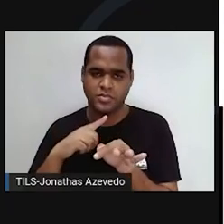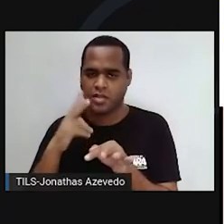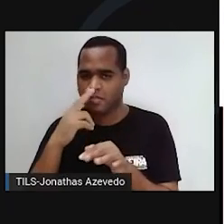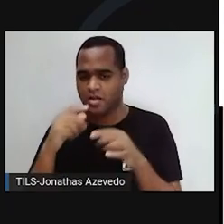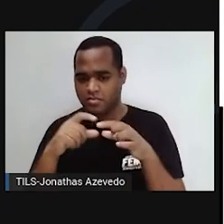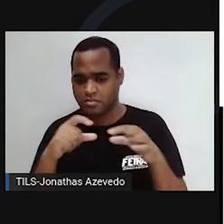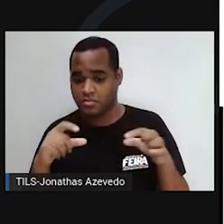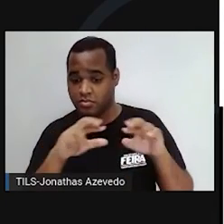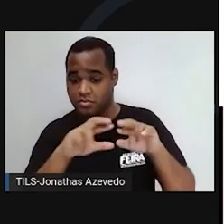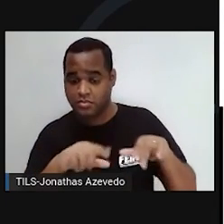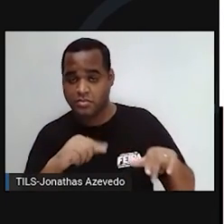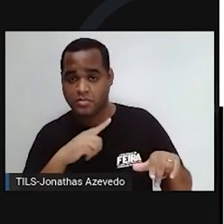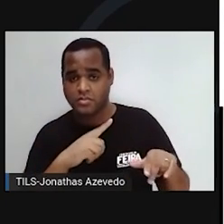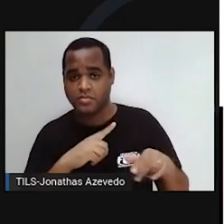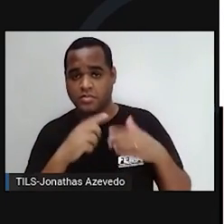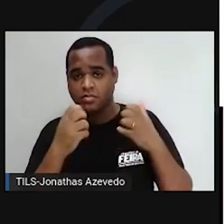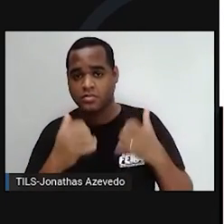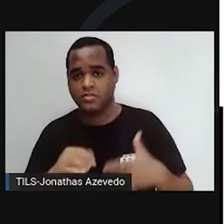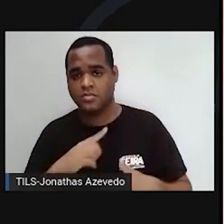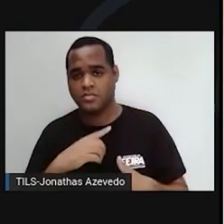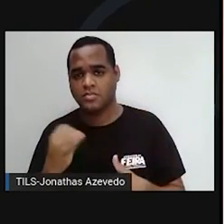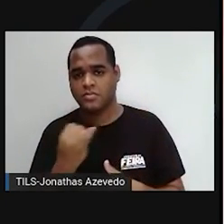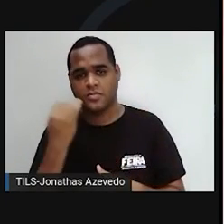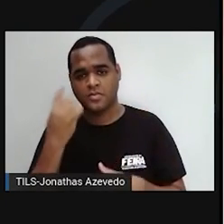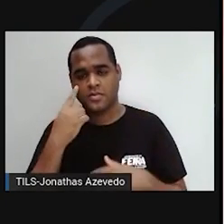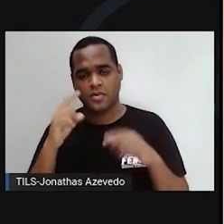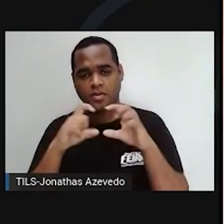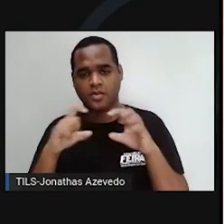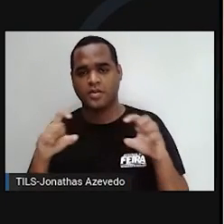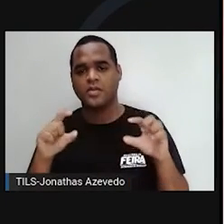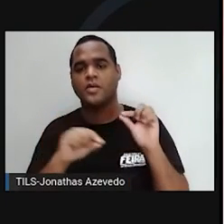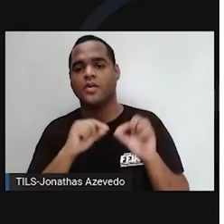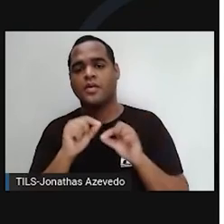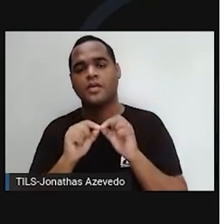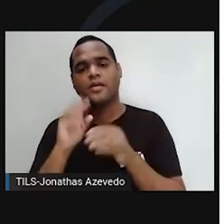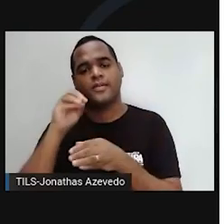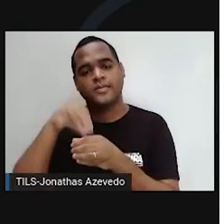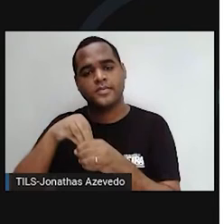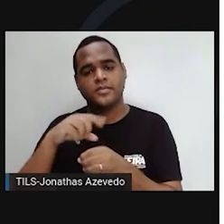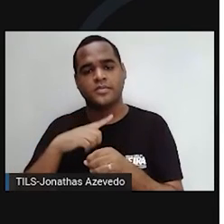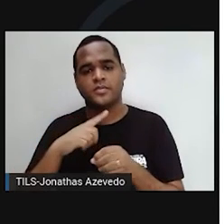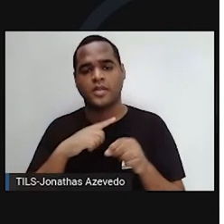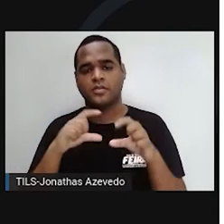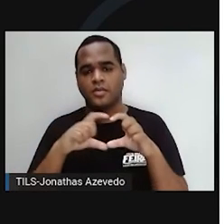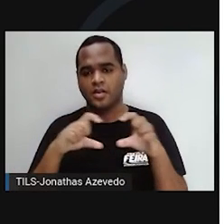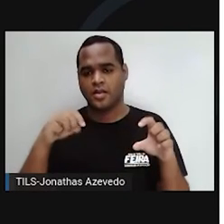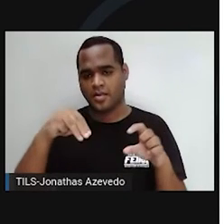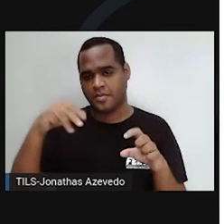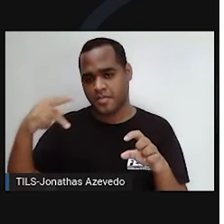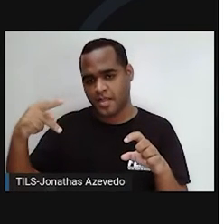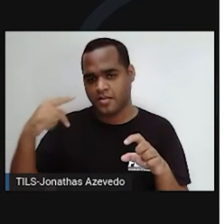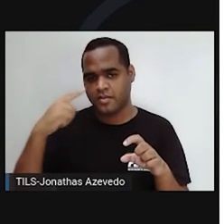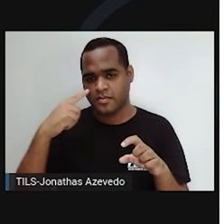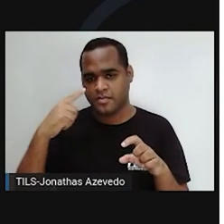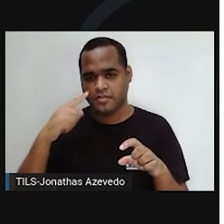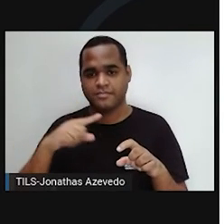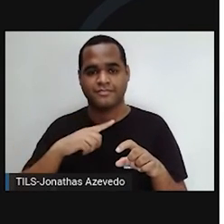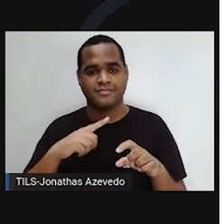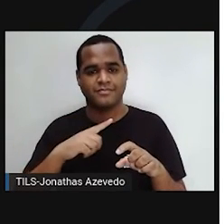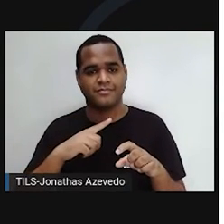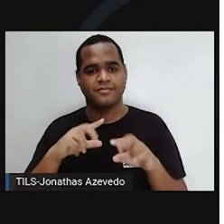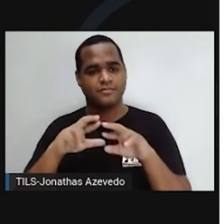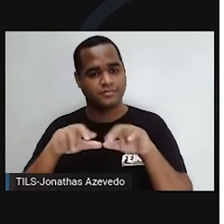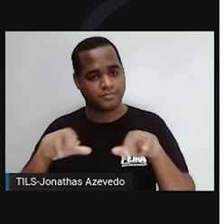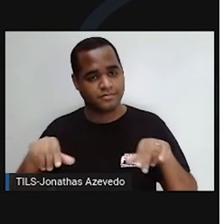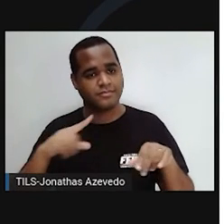série de características. Quais elas? Dá uma olhada. Ela é formada por membrana plasmática, por citoplasma, por material